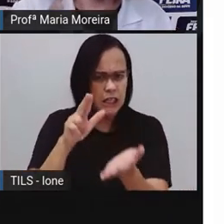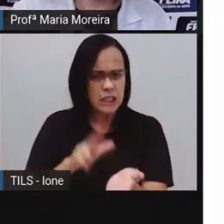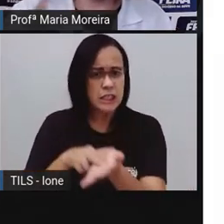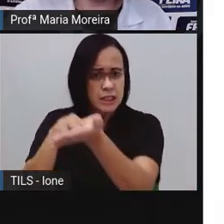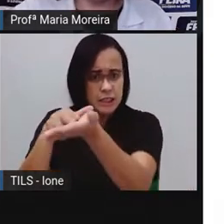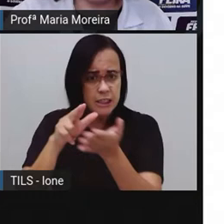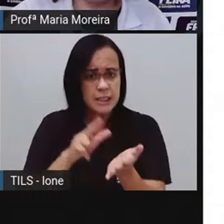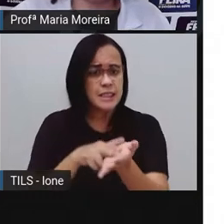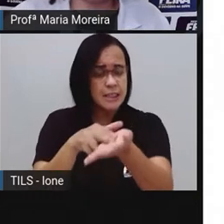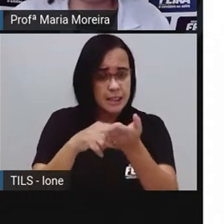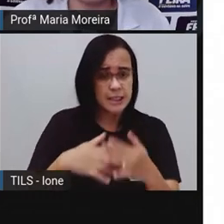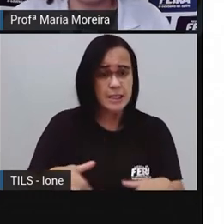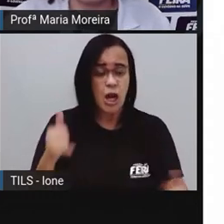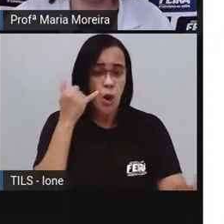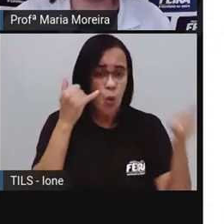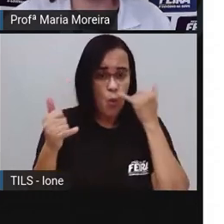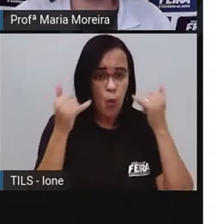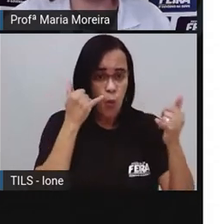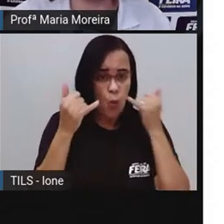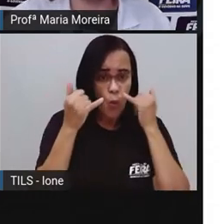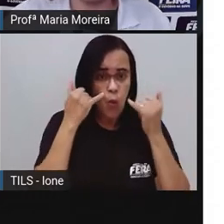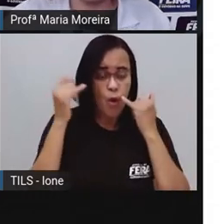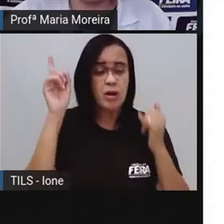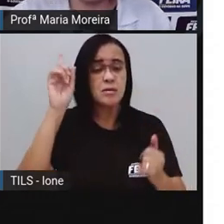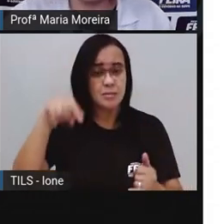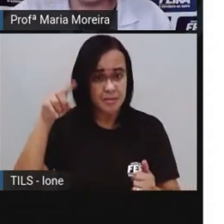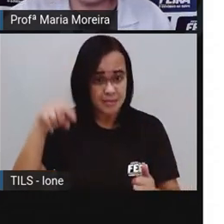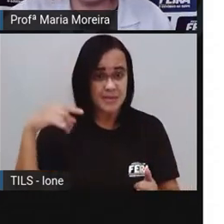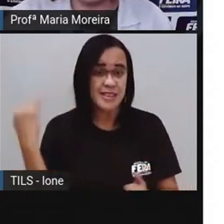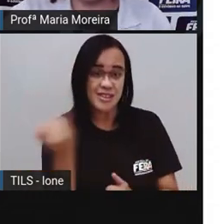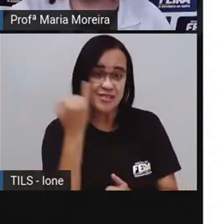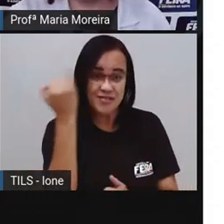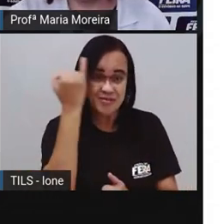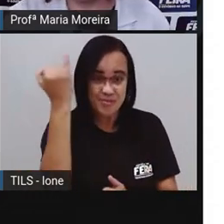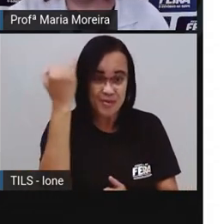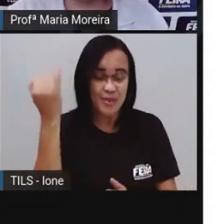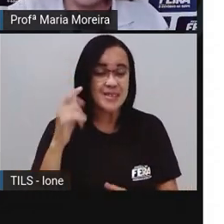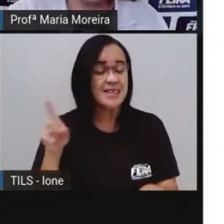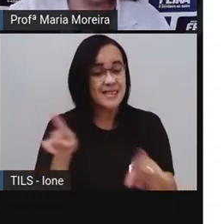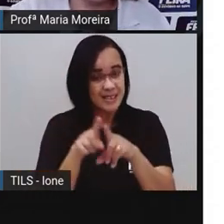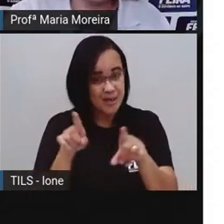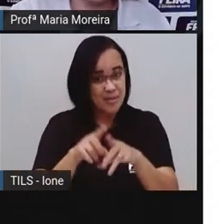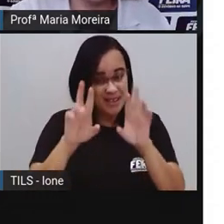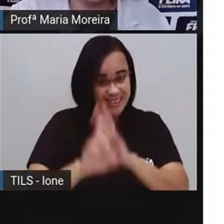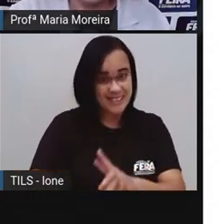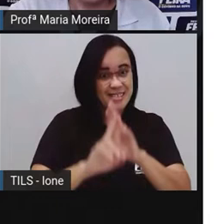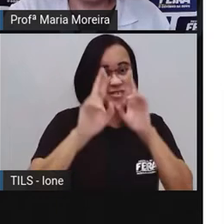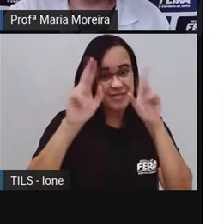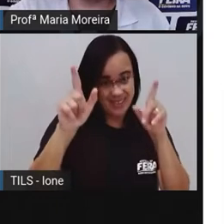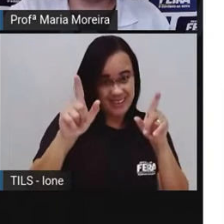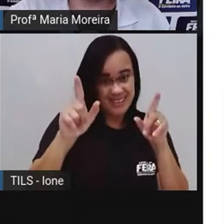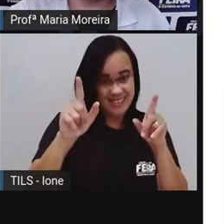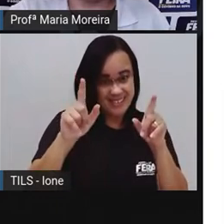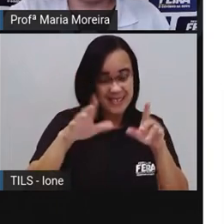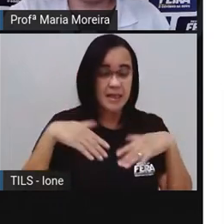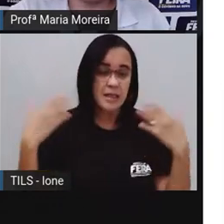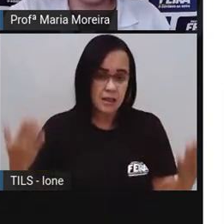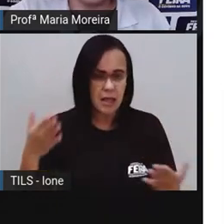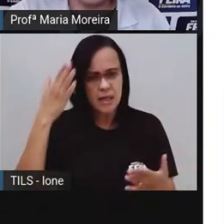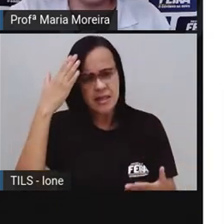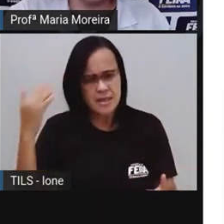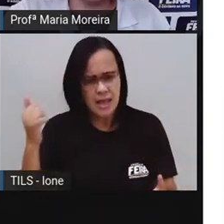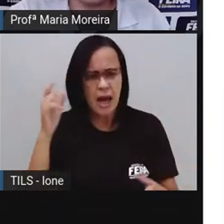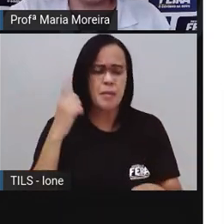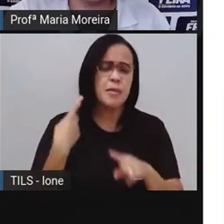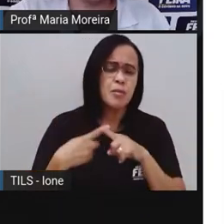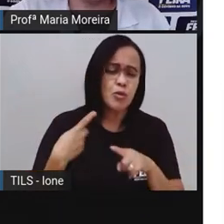Olha, tem um objetivo diferente. E a gente só sabe tudo isso porque a gente está fazendo o quê agora?